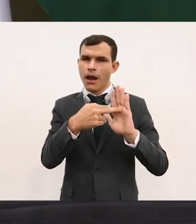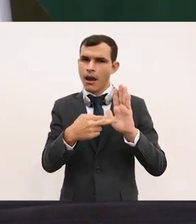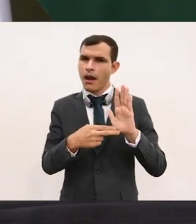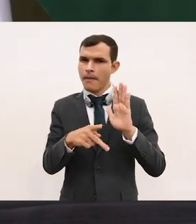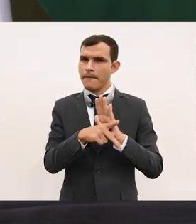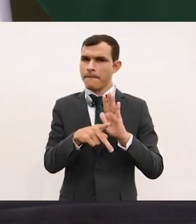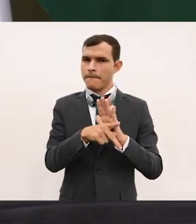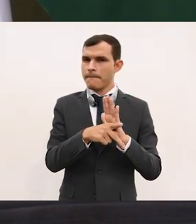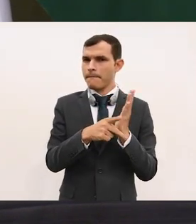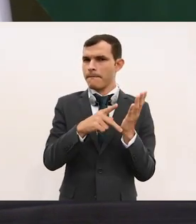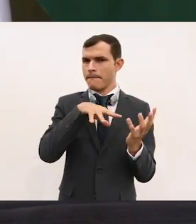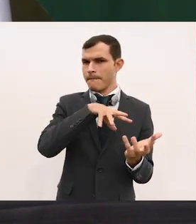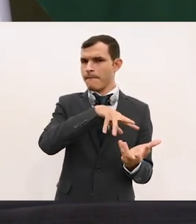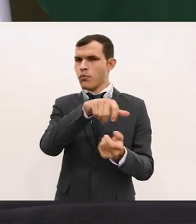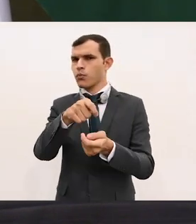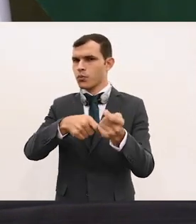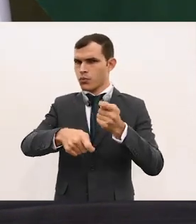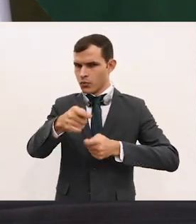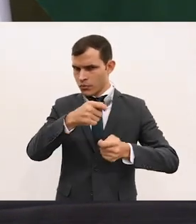É isso. Obrigada.